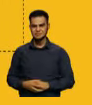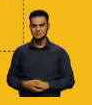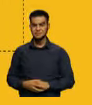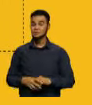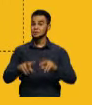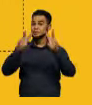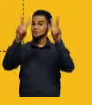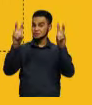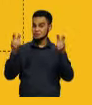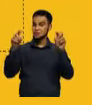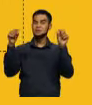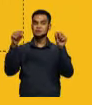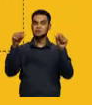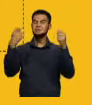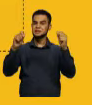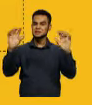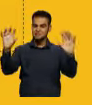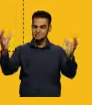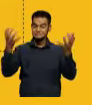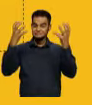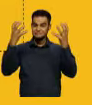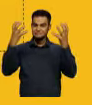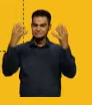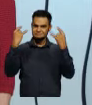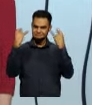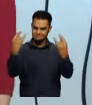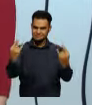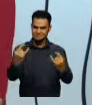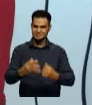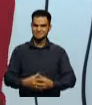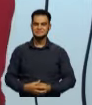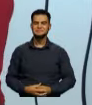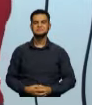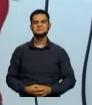deve ser chamativo e persuasivo.